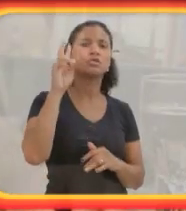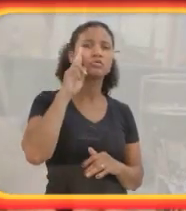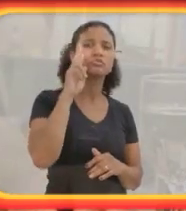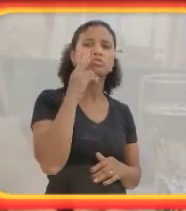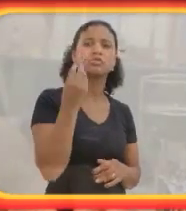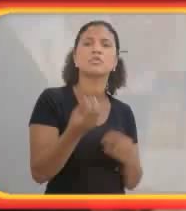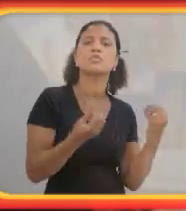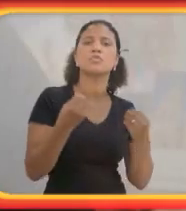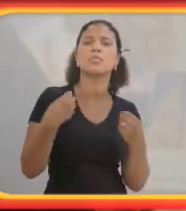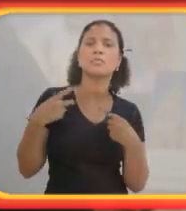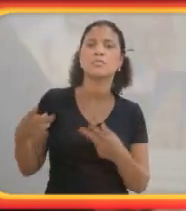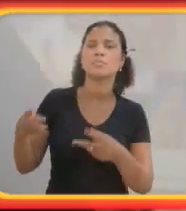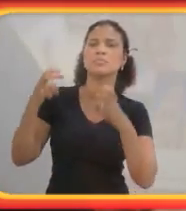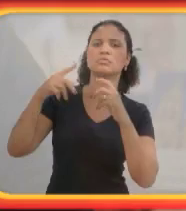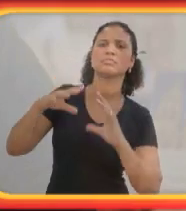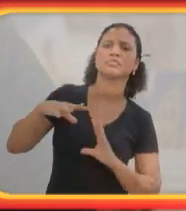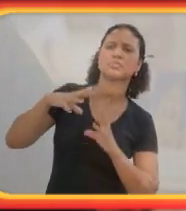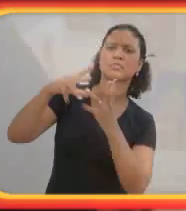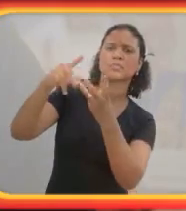criança.